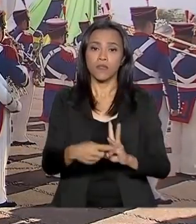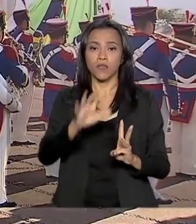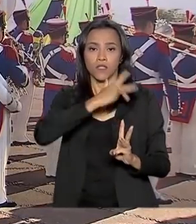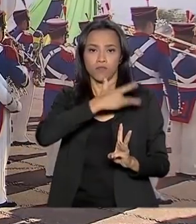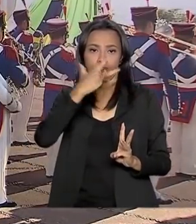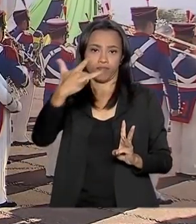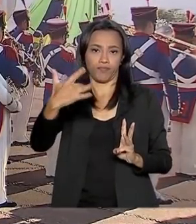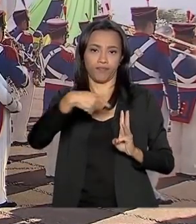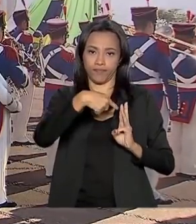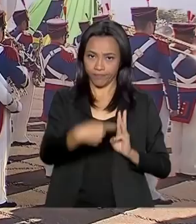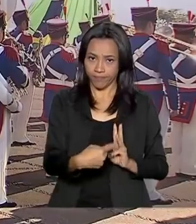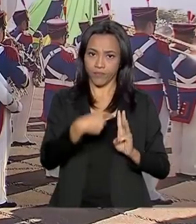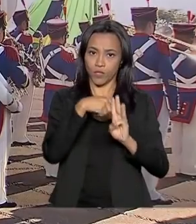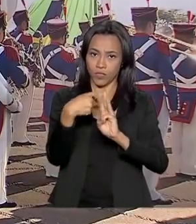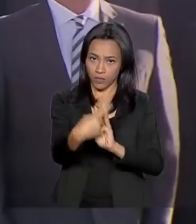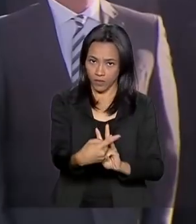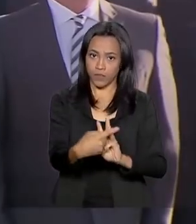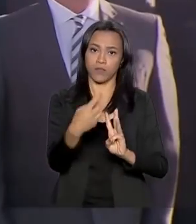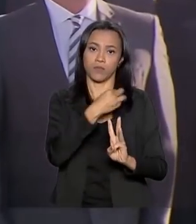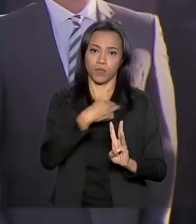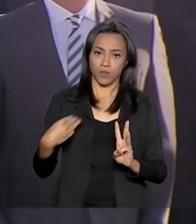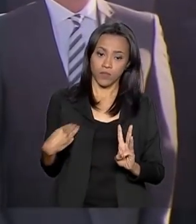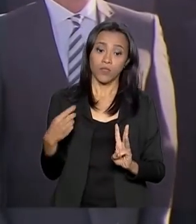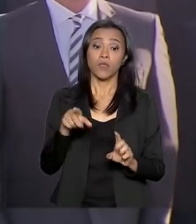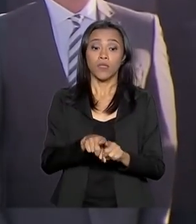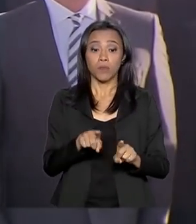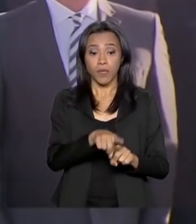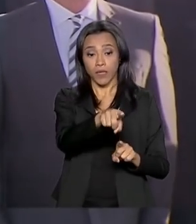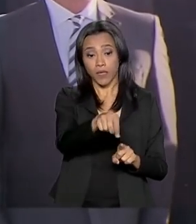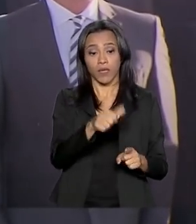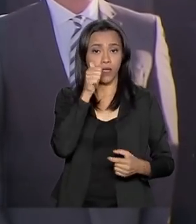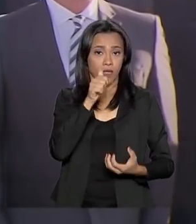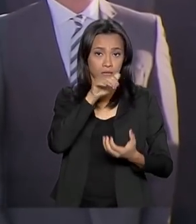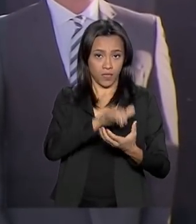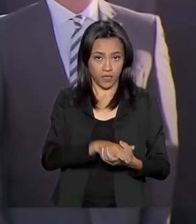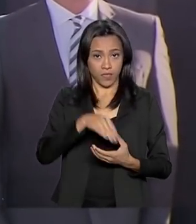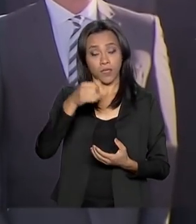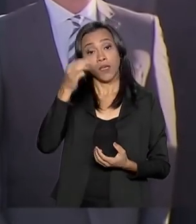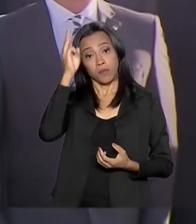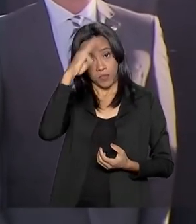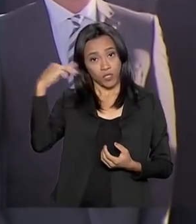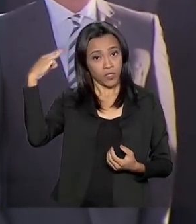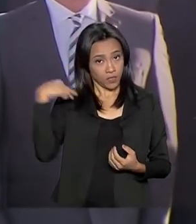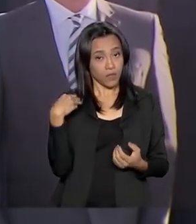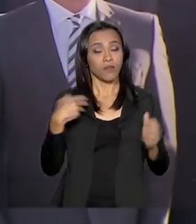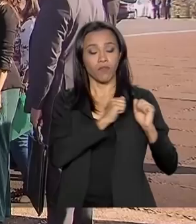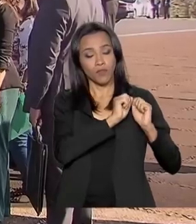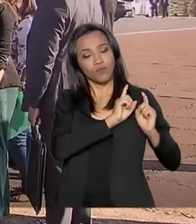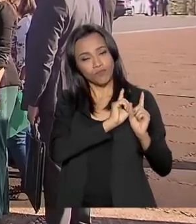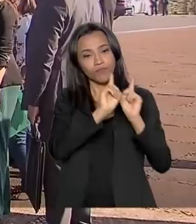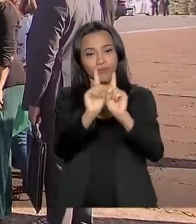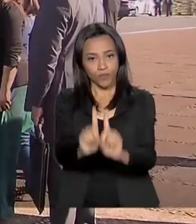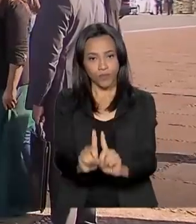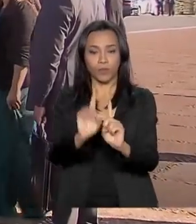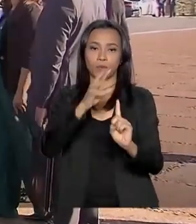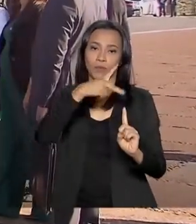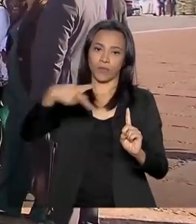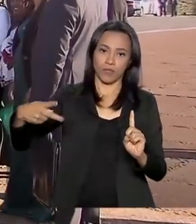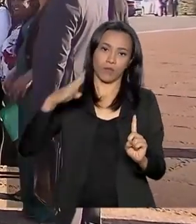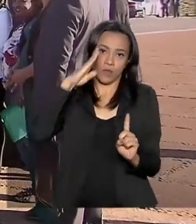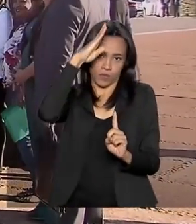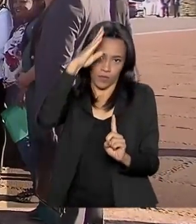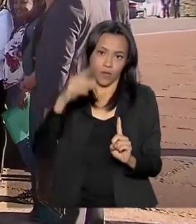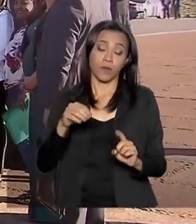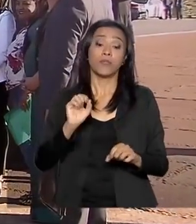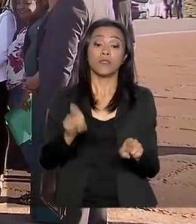Lorenzoni, da Casa Civil. A primeira-dama, Michele Bolsonaro, acompanhou o presidente. Além disso, a